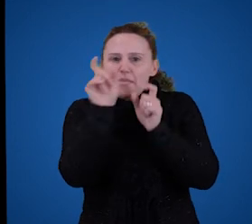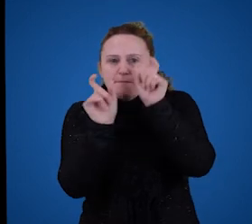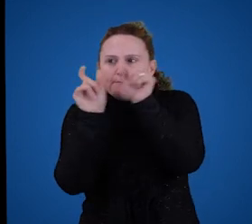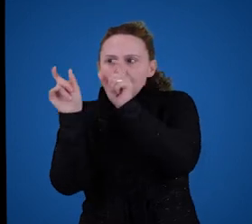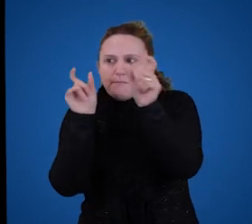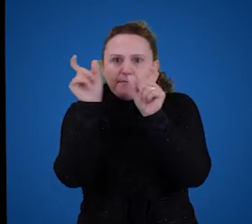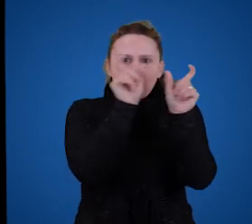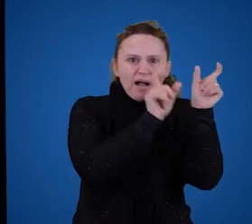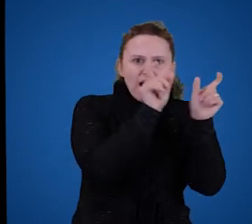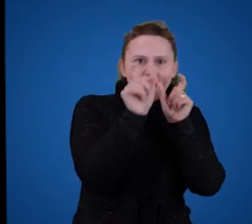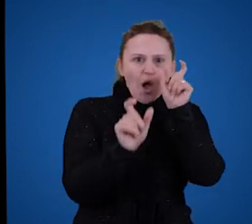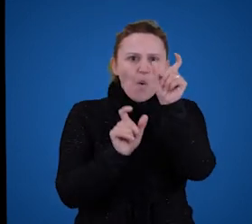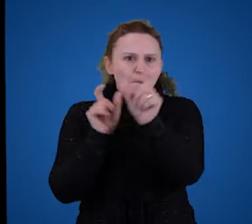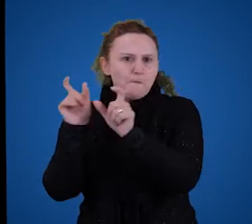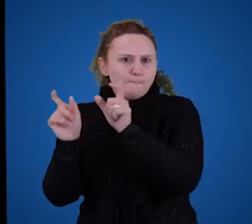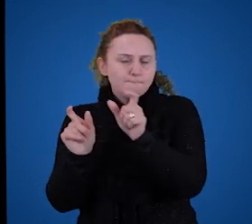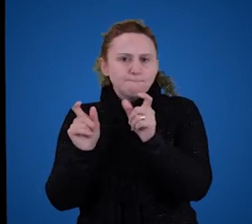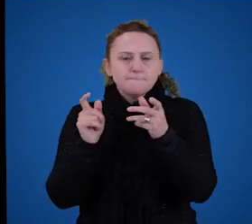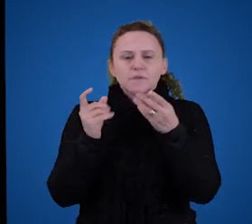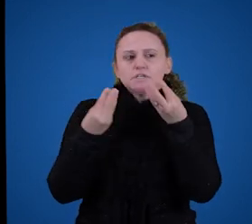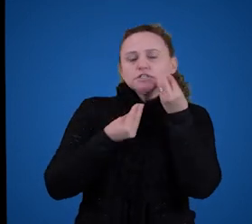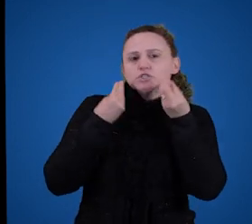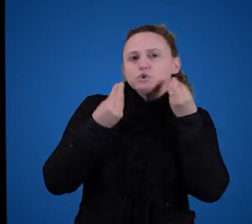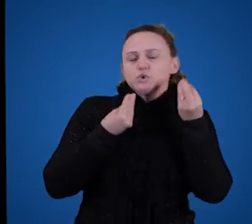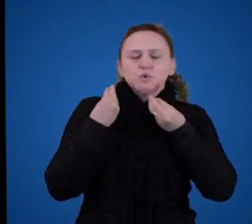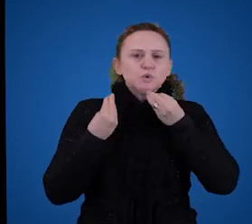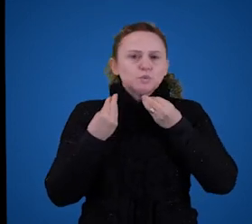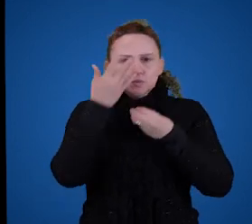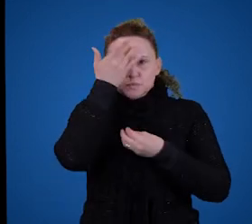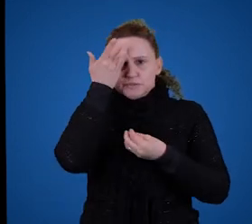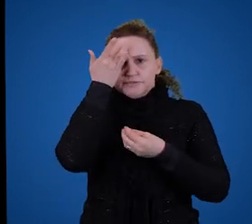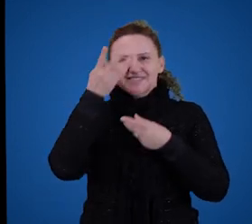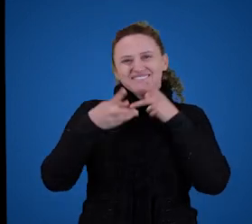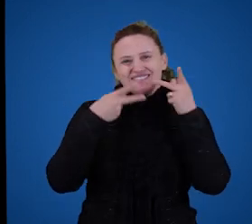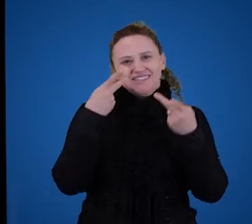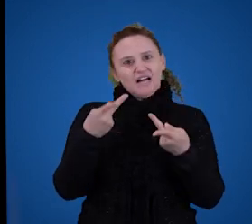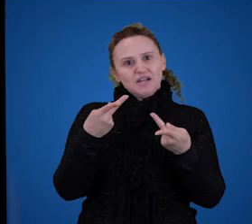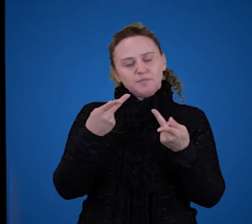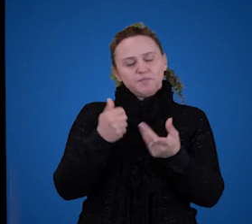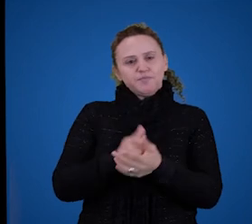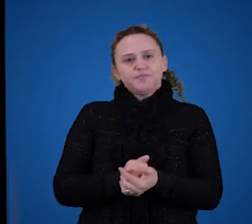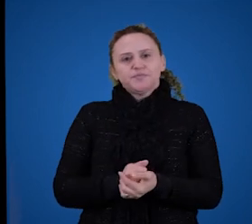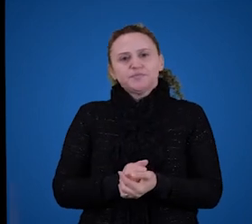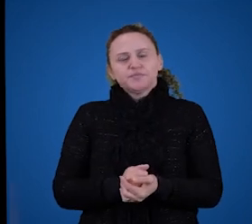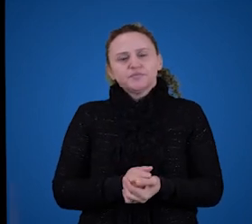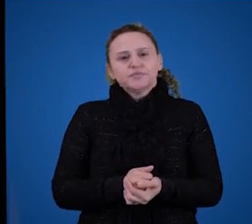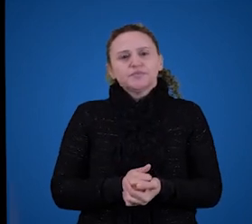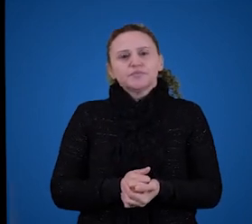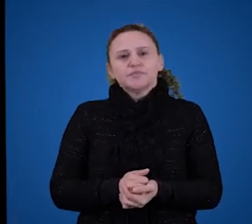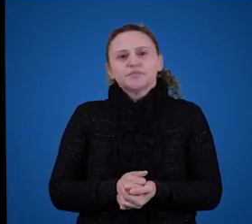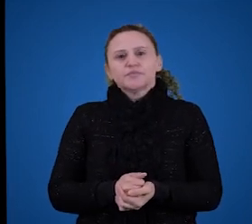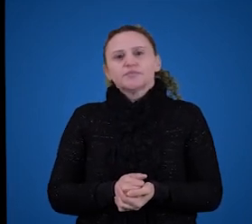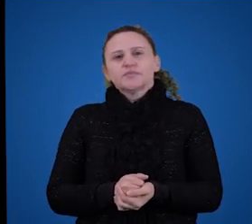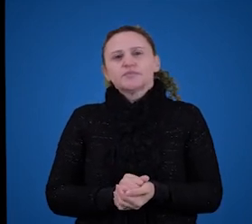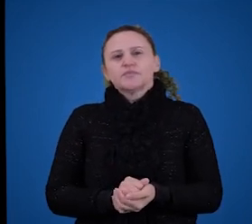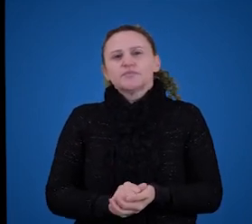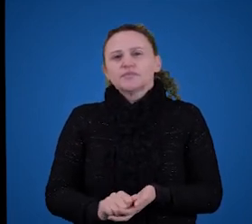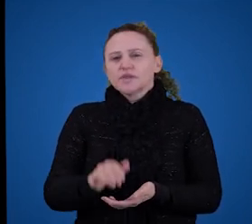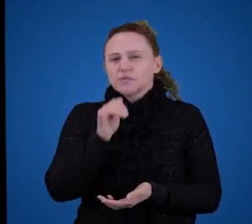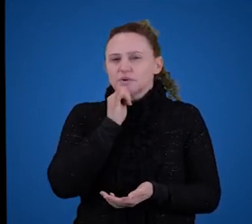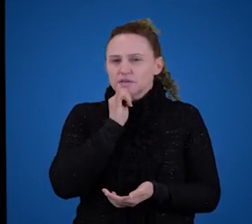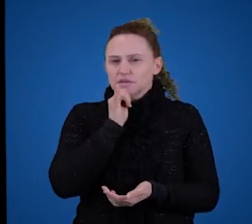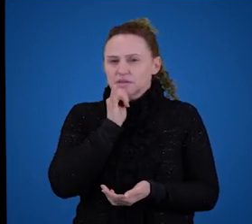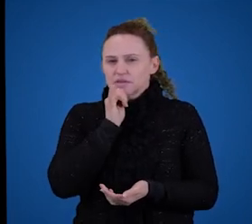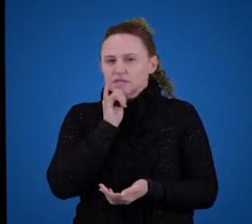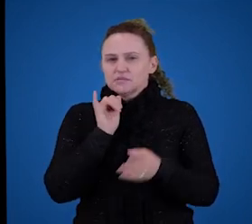compreendo como as pessoas falam e por que falam. Então, considere a frase D. A garrafa de água do